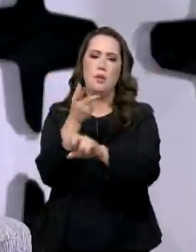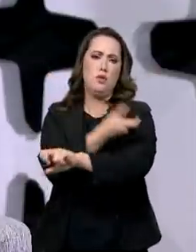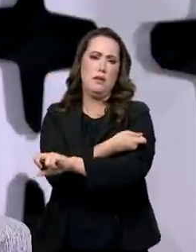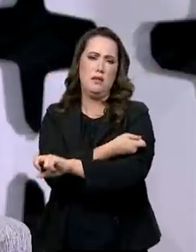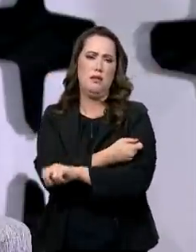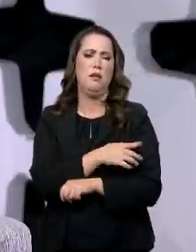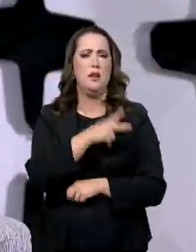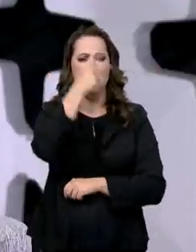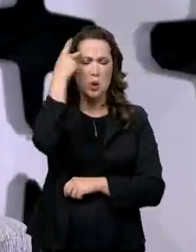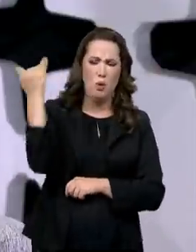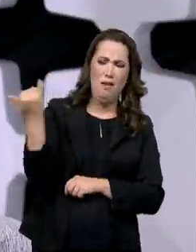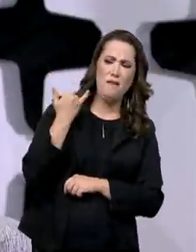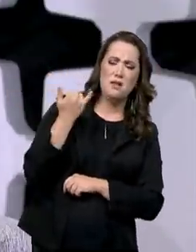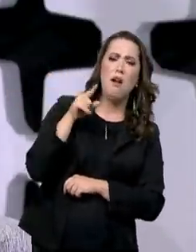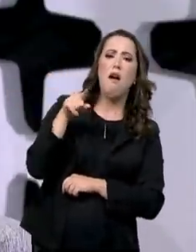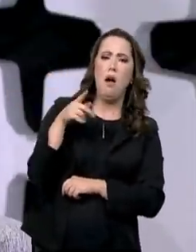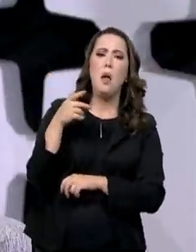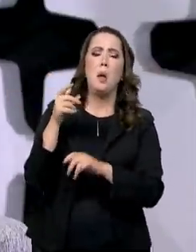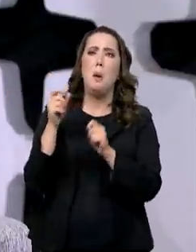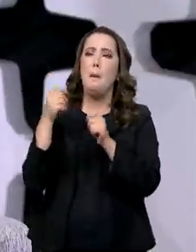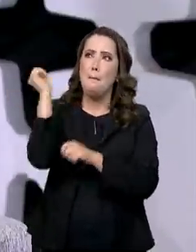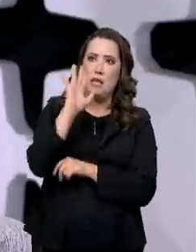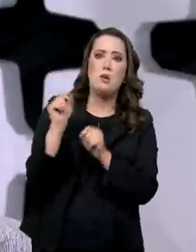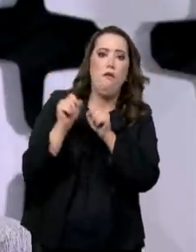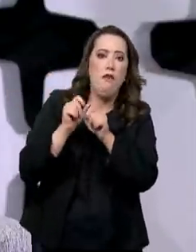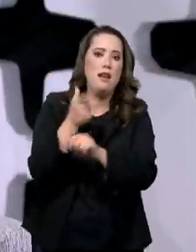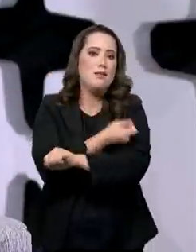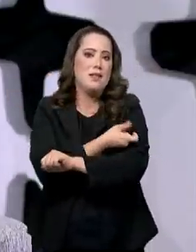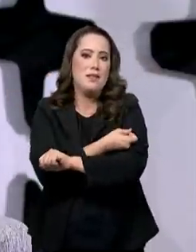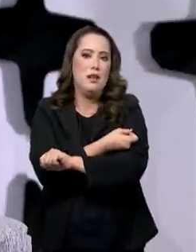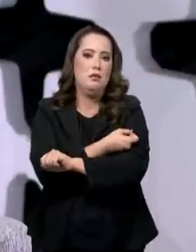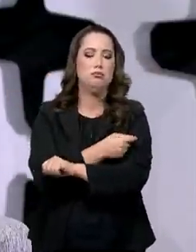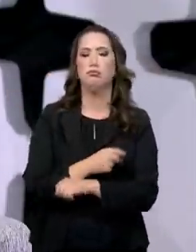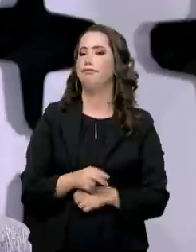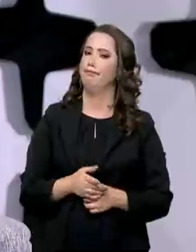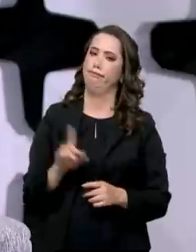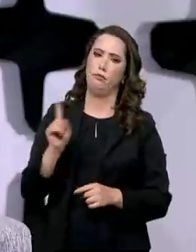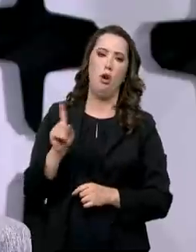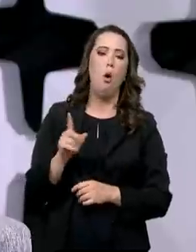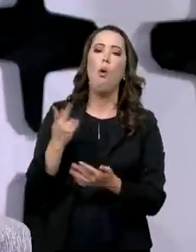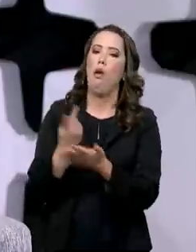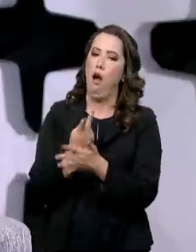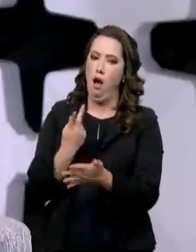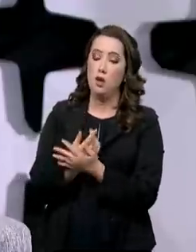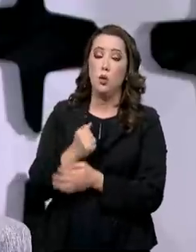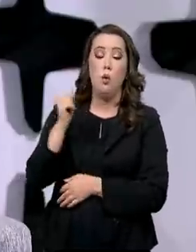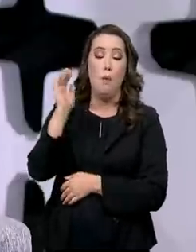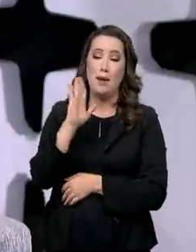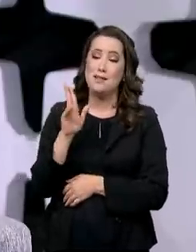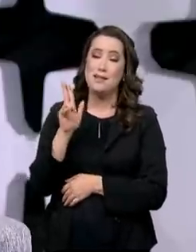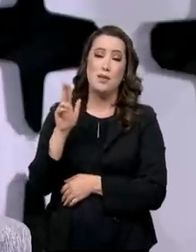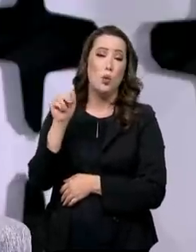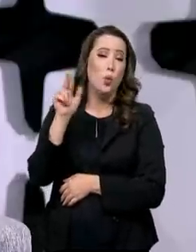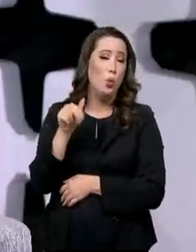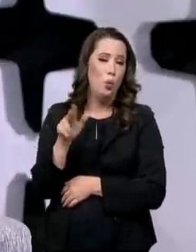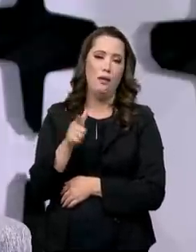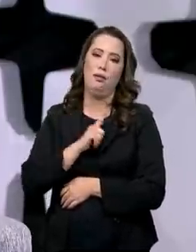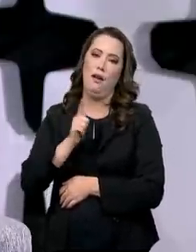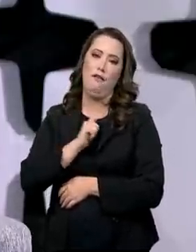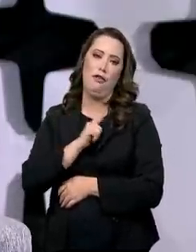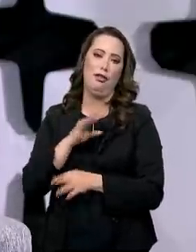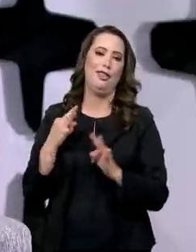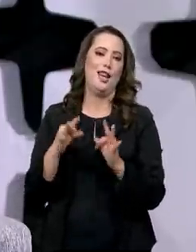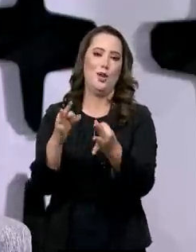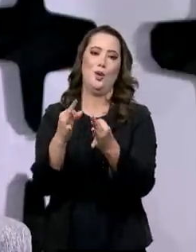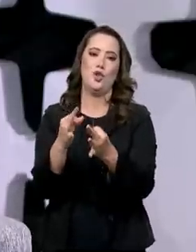vacinas. Errado, o Brasil nunca foi um grande produtor de vacinas, o Brasil nunca teve as tecnologias da vacina. A vacina precisa ter